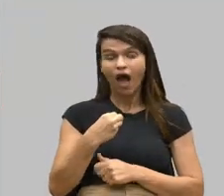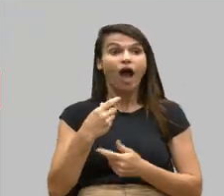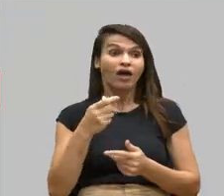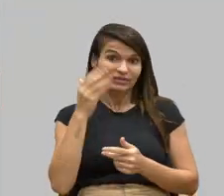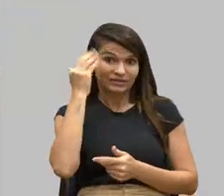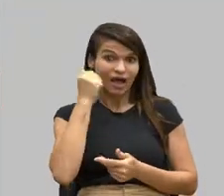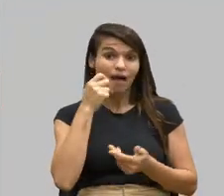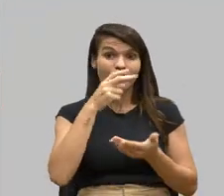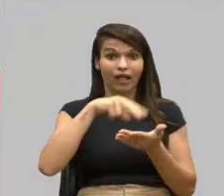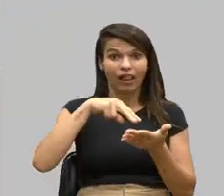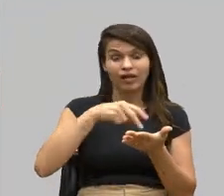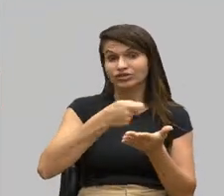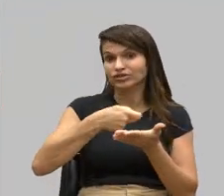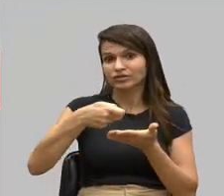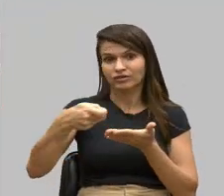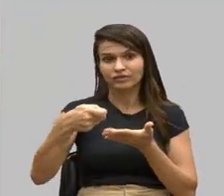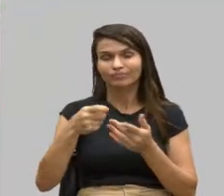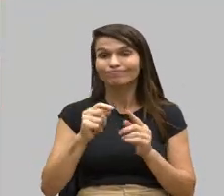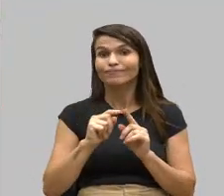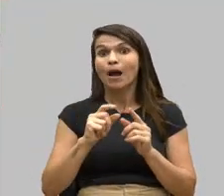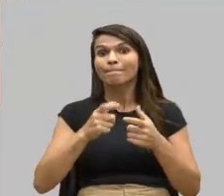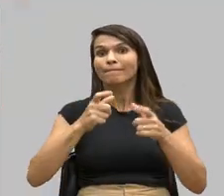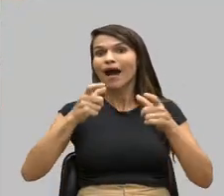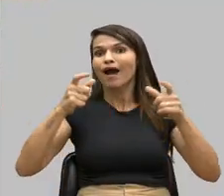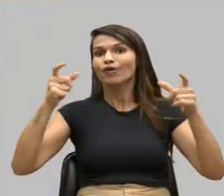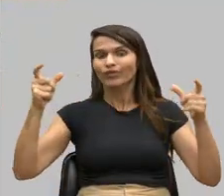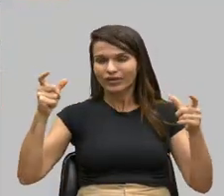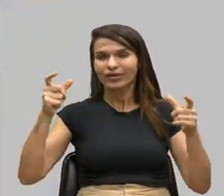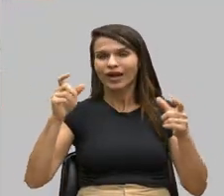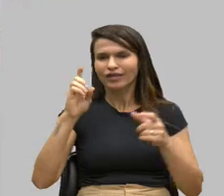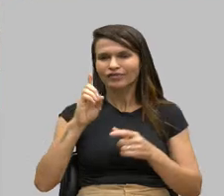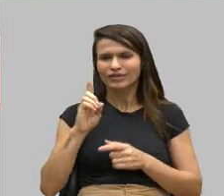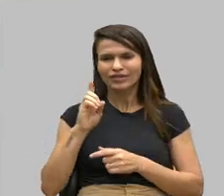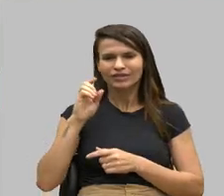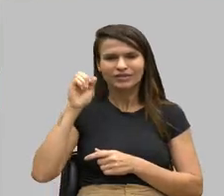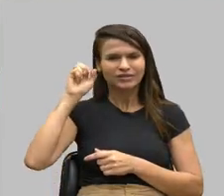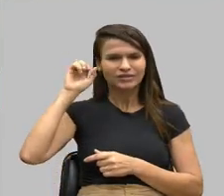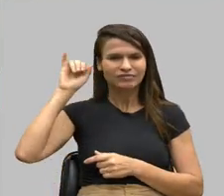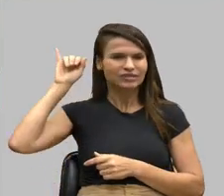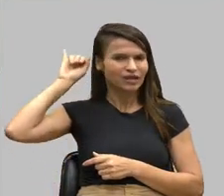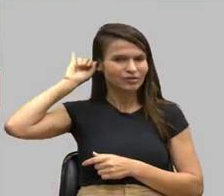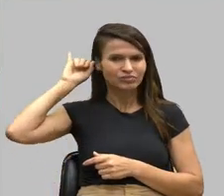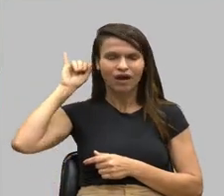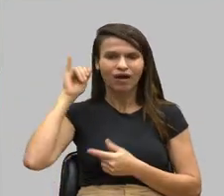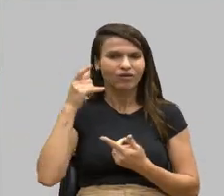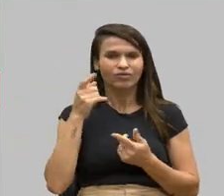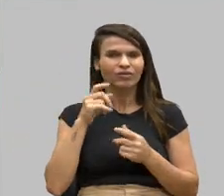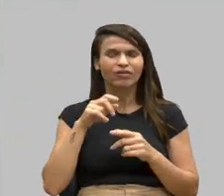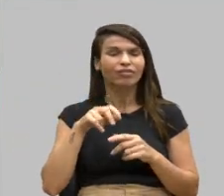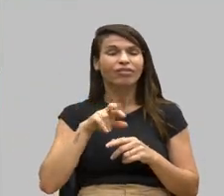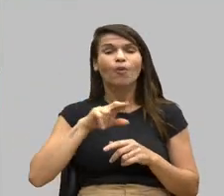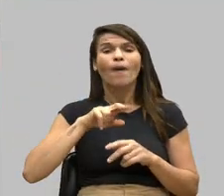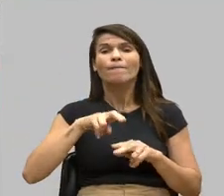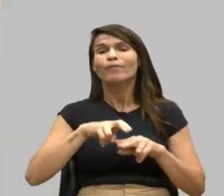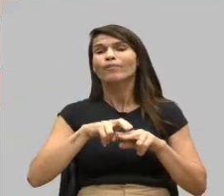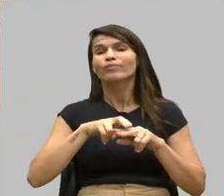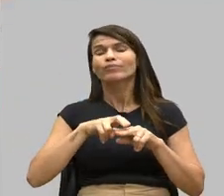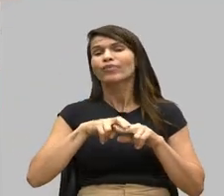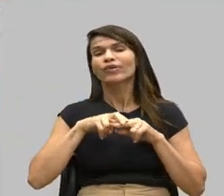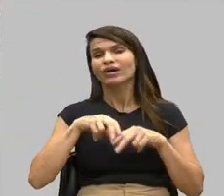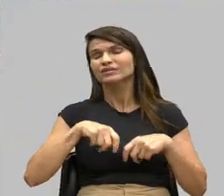maioria da deficiência intelectual, eles não conseguem a ler e escrever. Não é porque eles são incapazes. É porque,